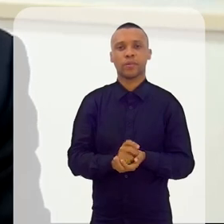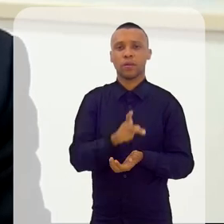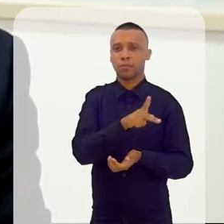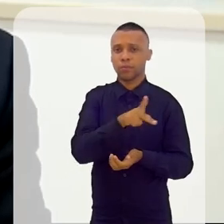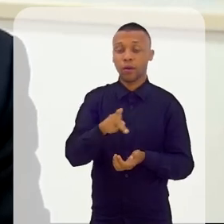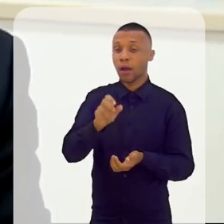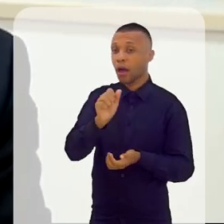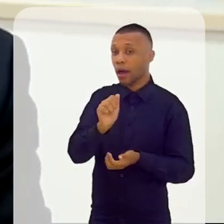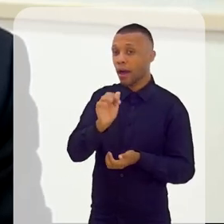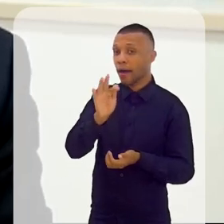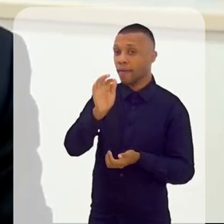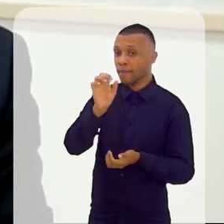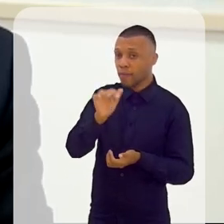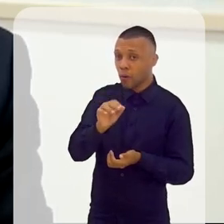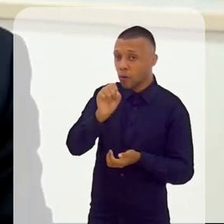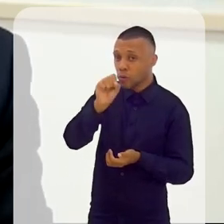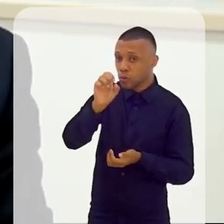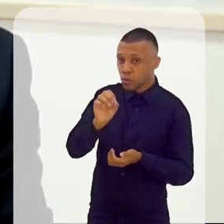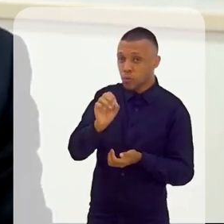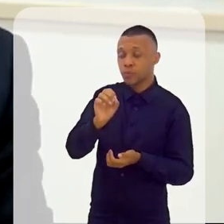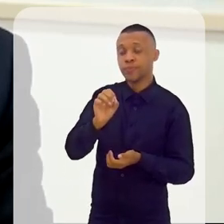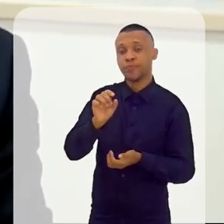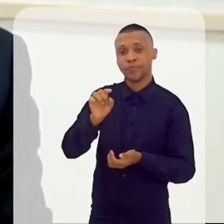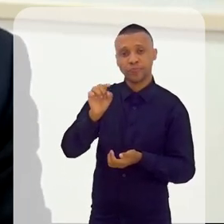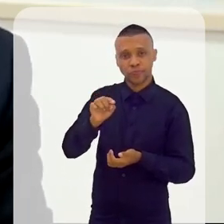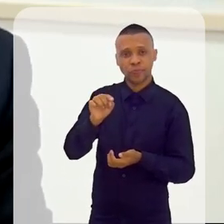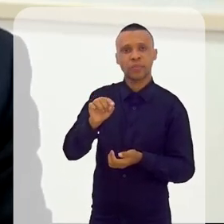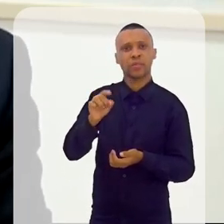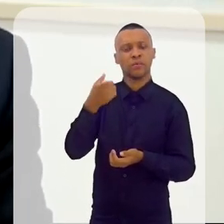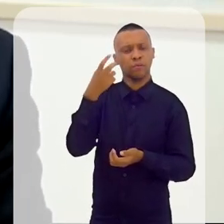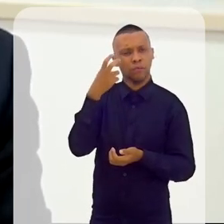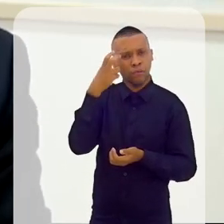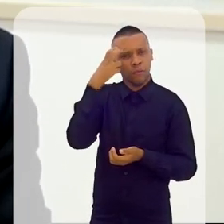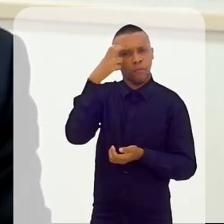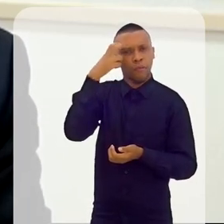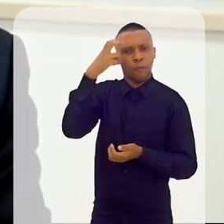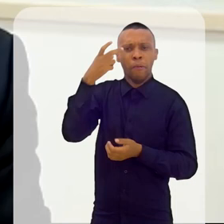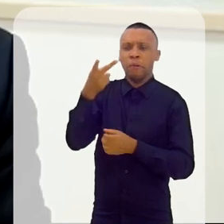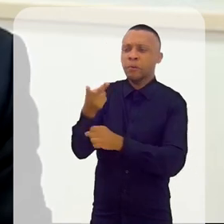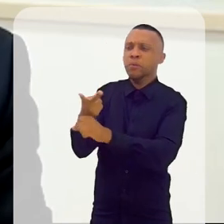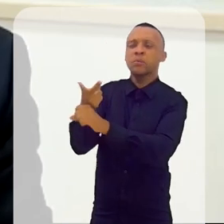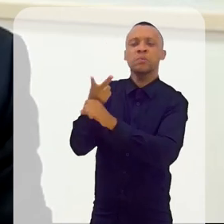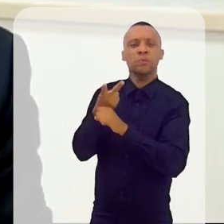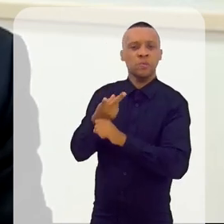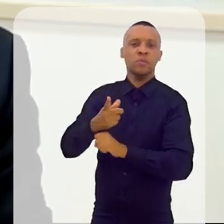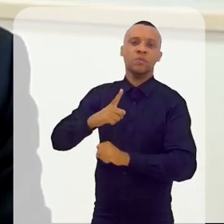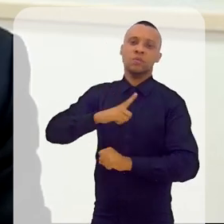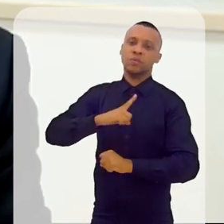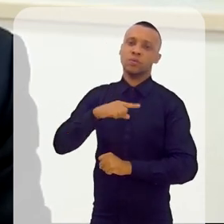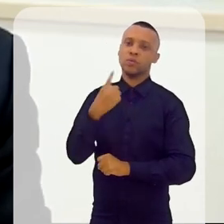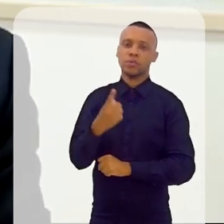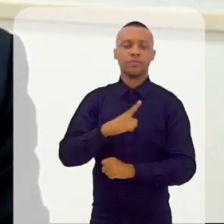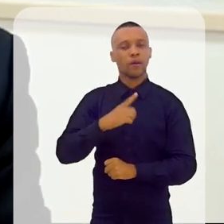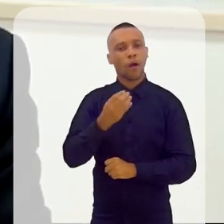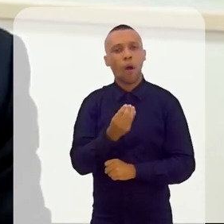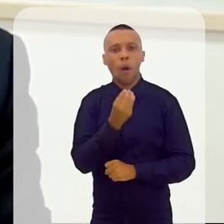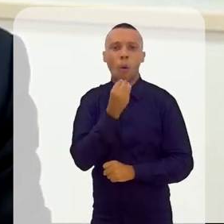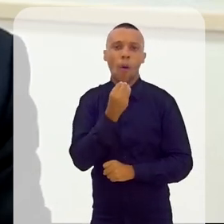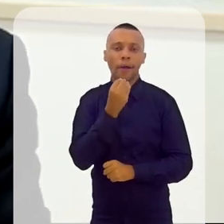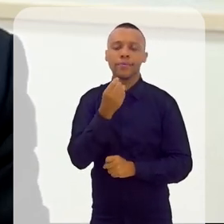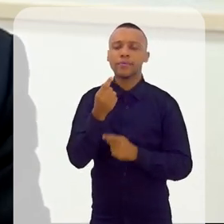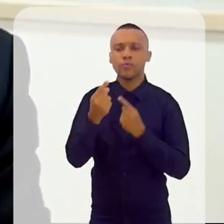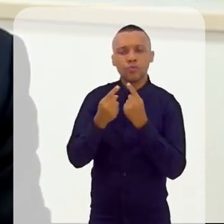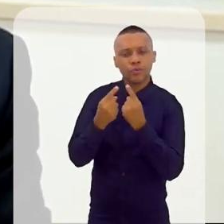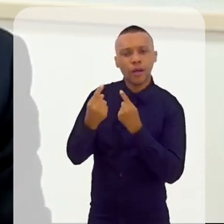José Afonso Porto Carreiro, é um arquiteto muito conceituado e premiado, e tivemos a oportunidade de